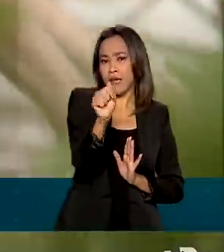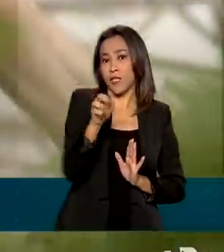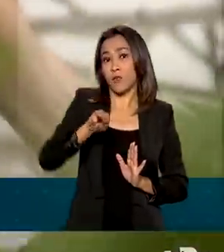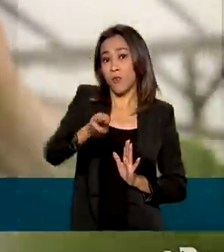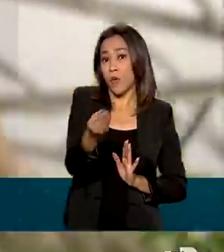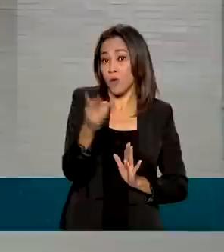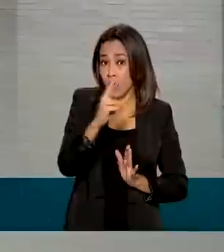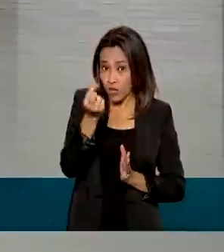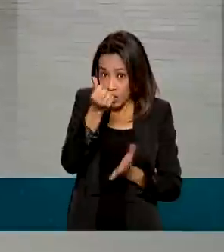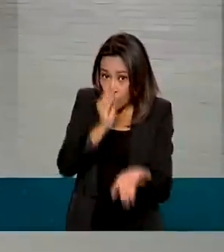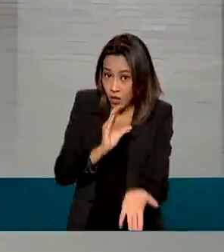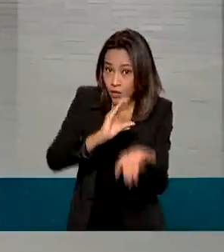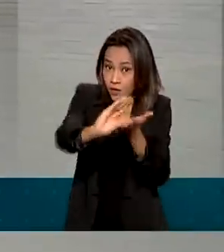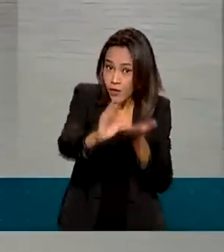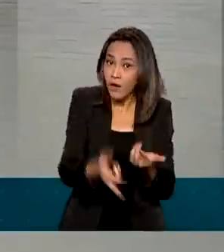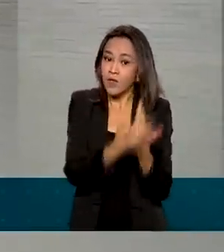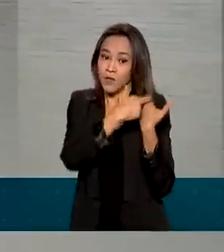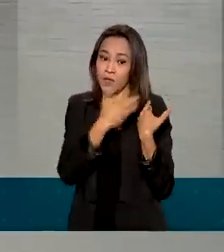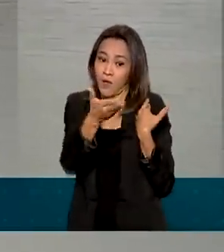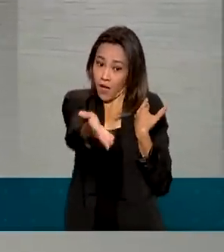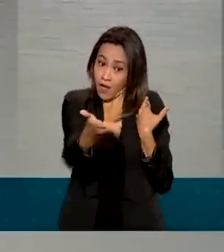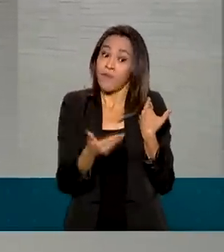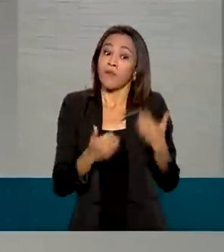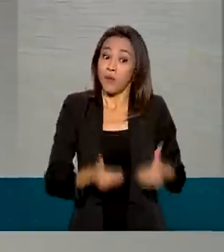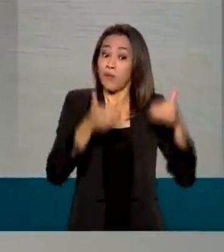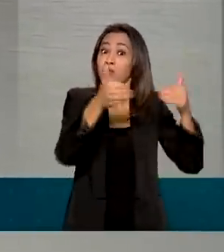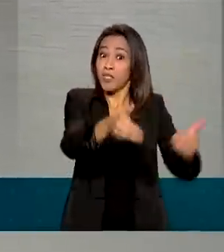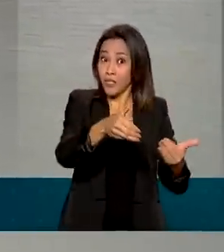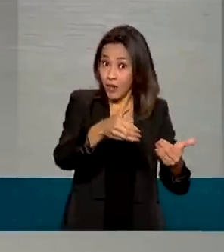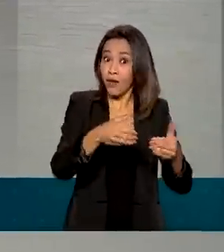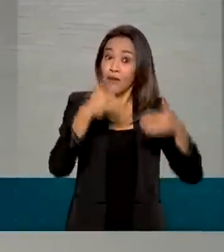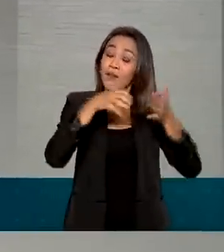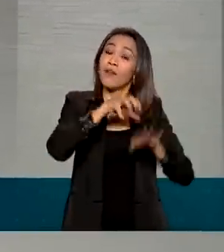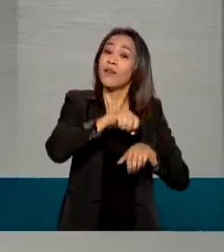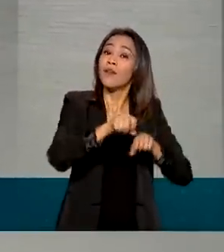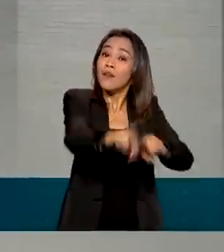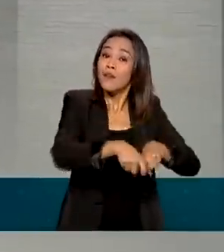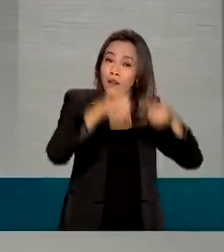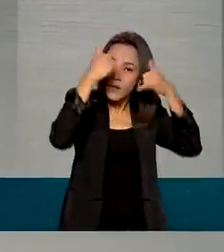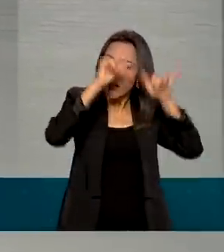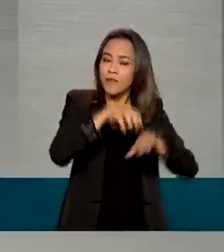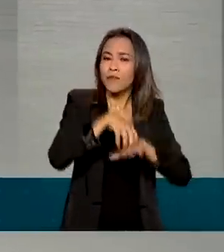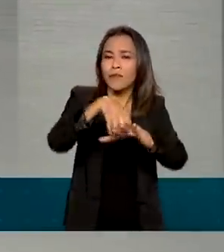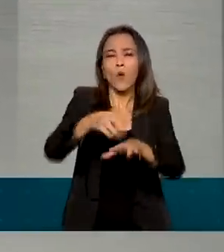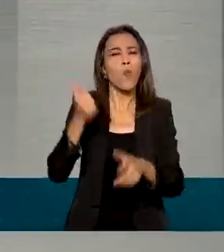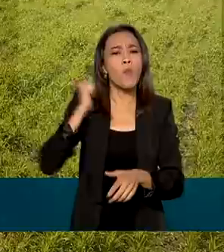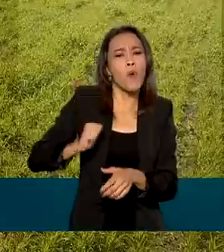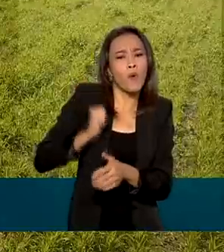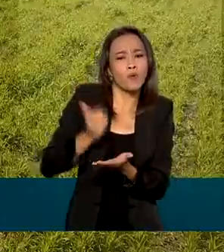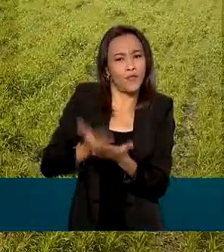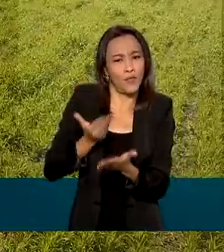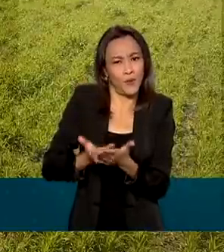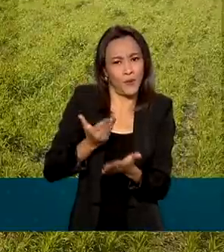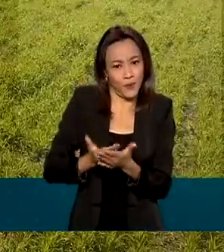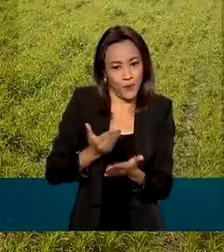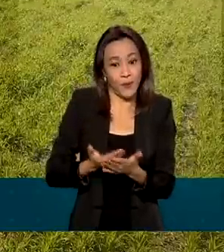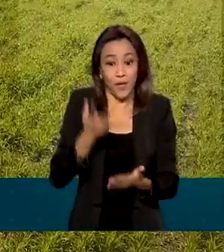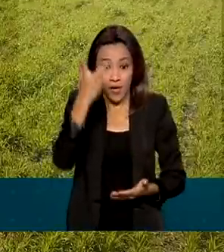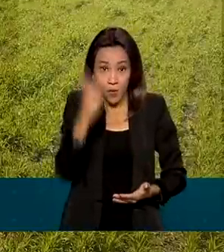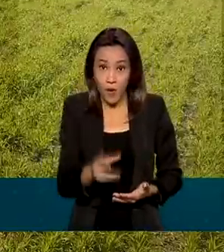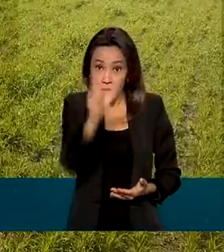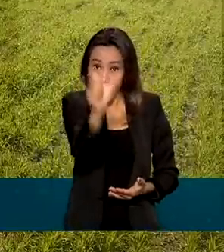repassados pelo Ministério da Agricultura, em forma de Bolsa Educação para alunos e professores orientadores. É o caso do